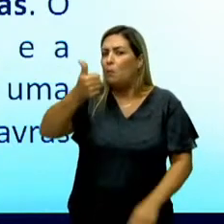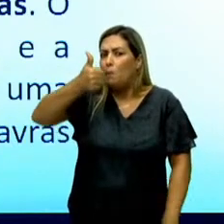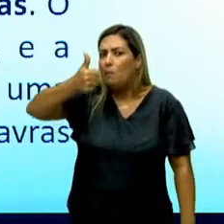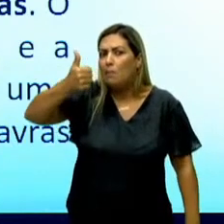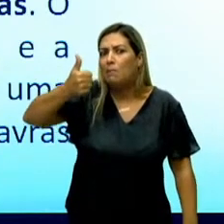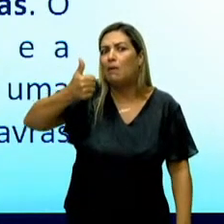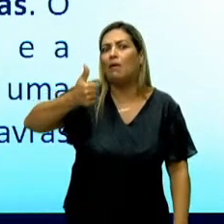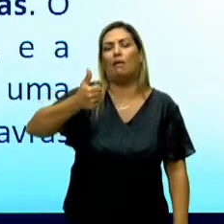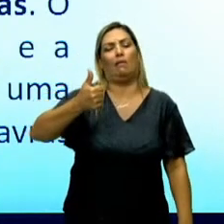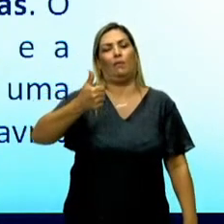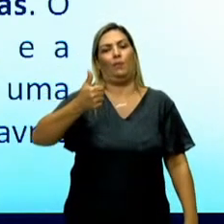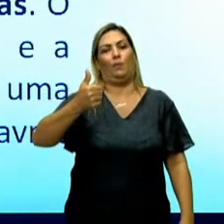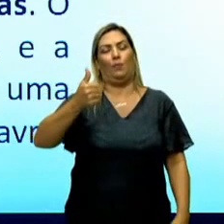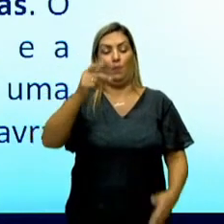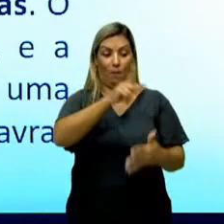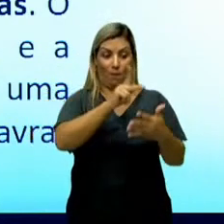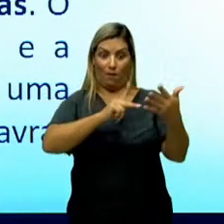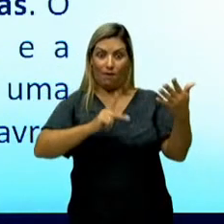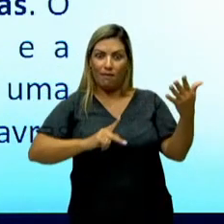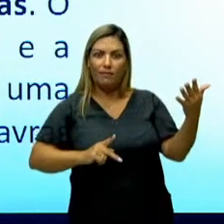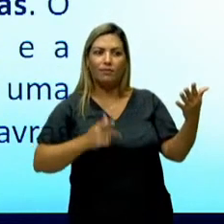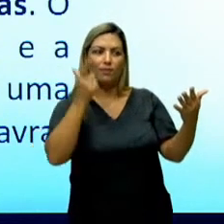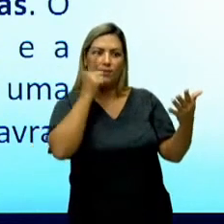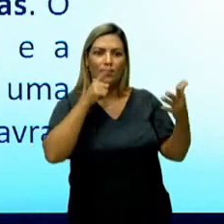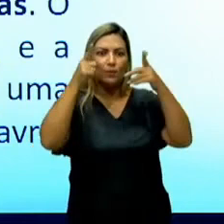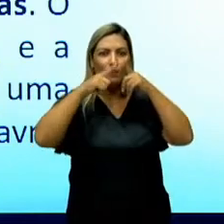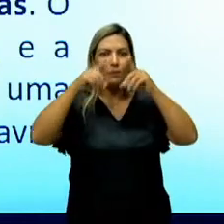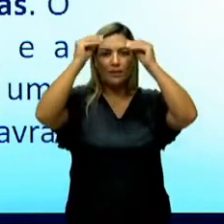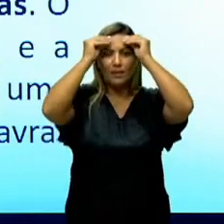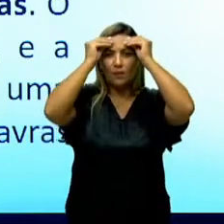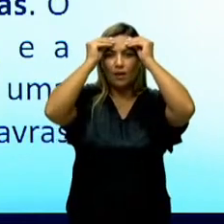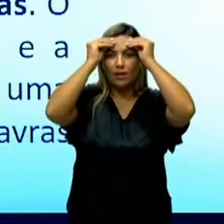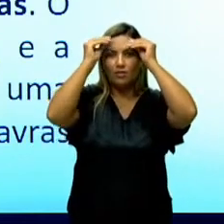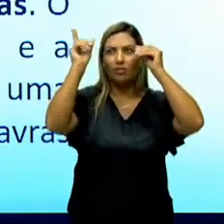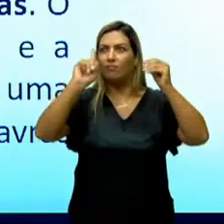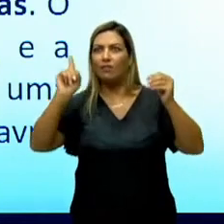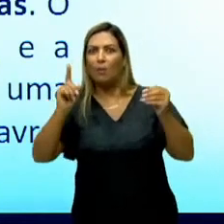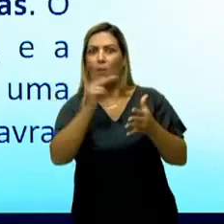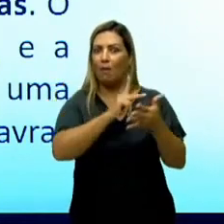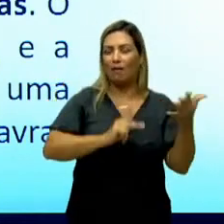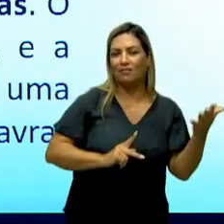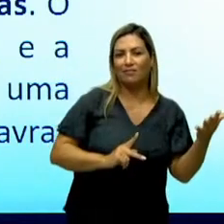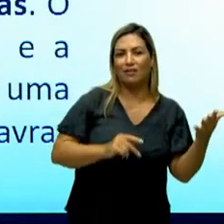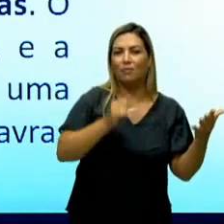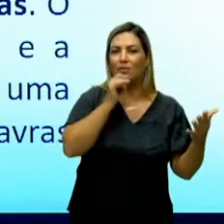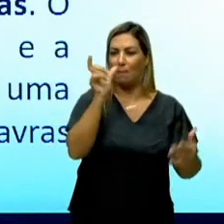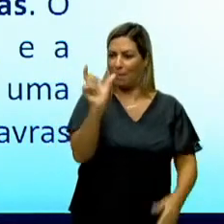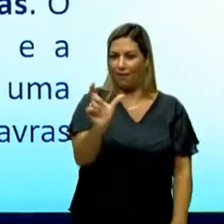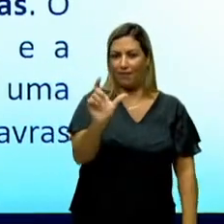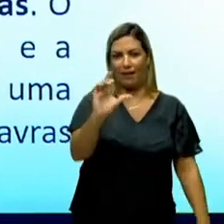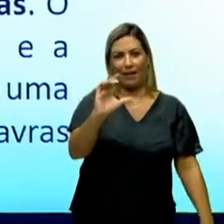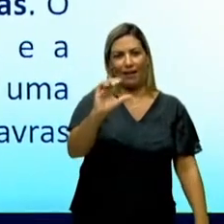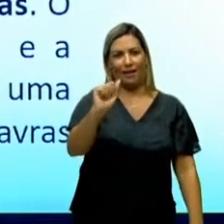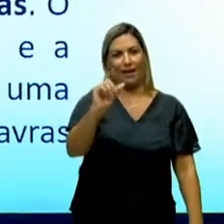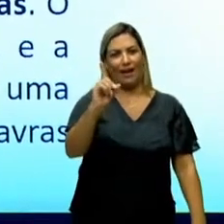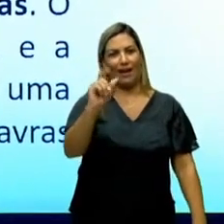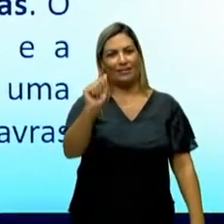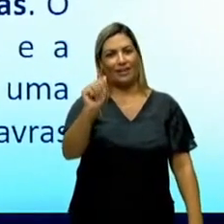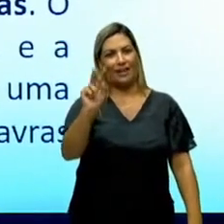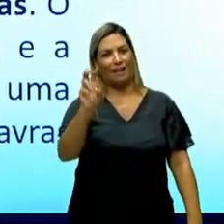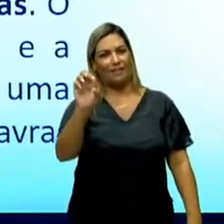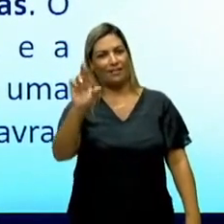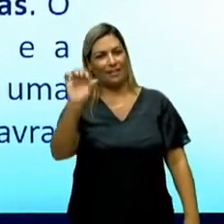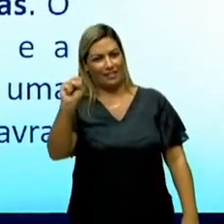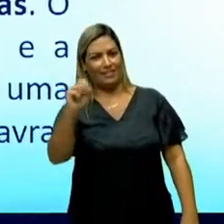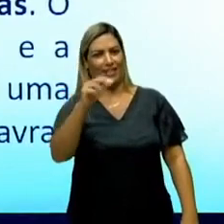primeiro poeta que conseguiu usar uma linguagem não poética. Por exemplo, com a palavra cadáveres fétidos, a